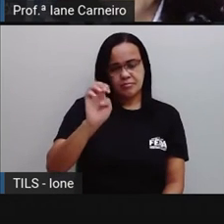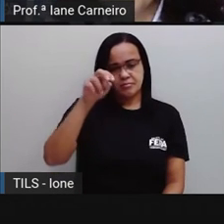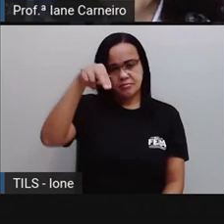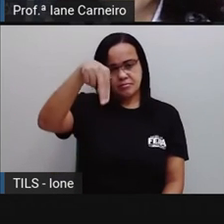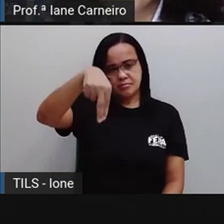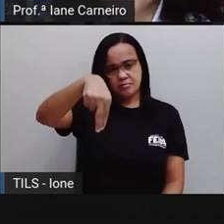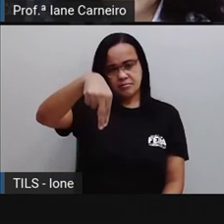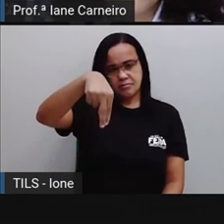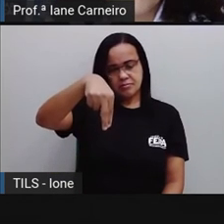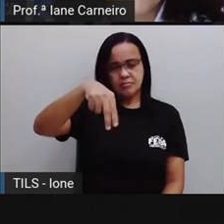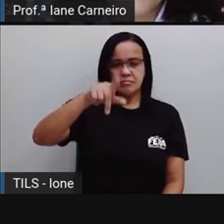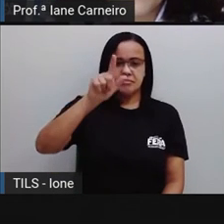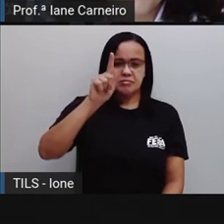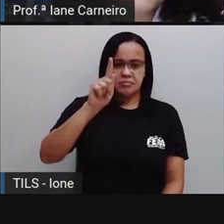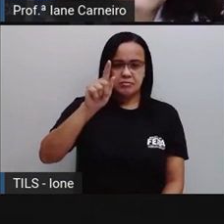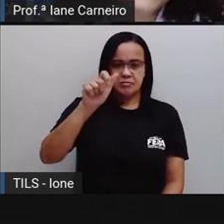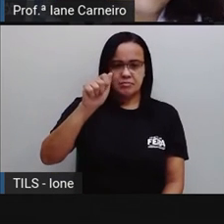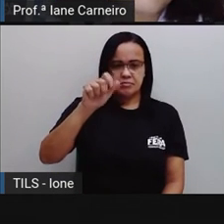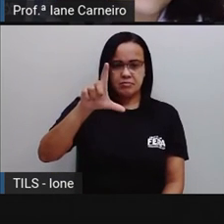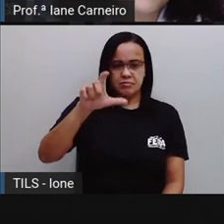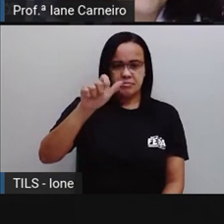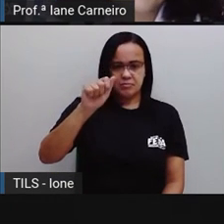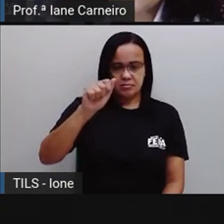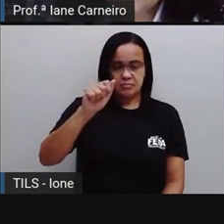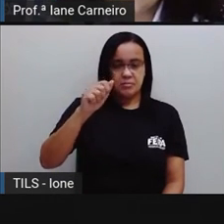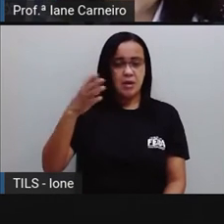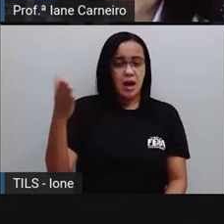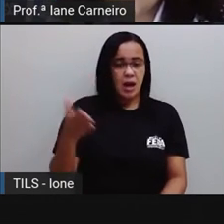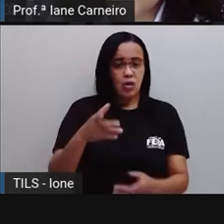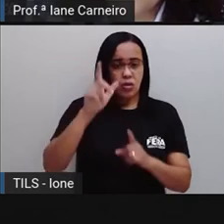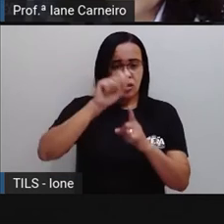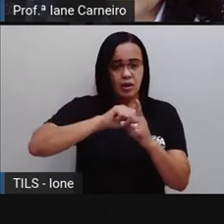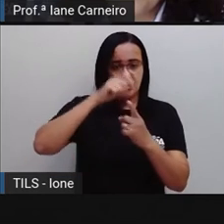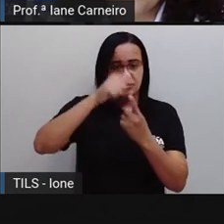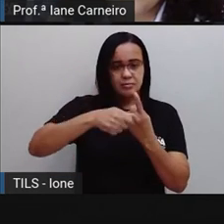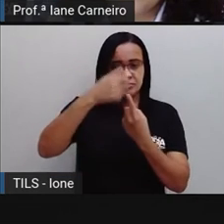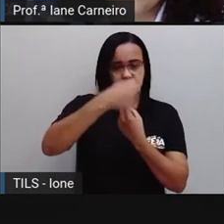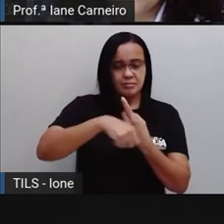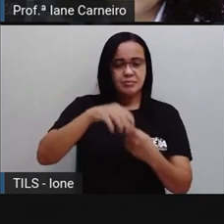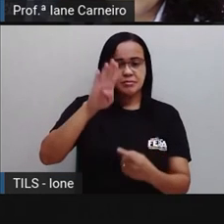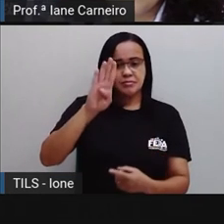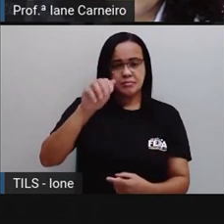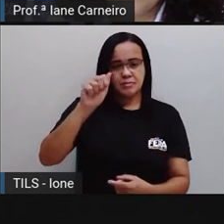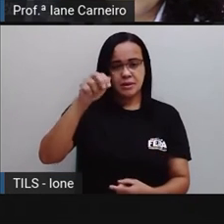deixa eu ver, BANANA. Deixa eu ver BANANA aqui, concursivo. bom?